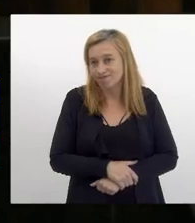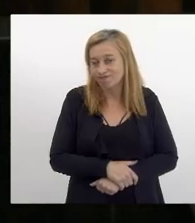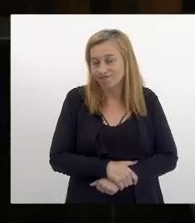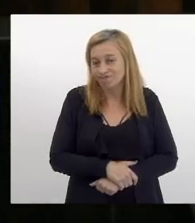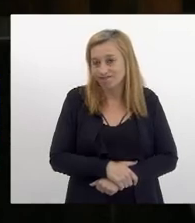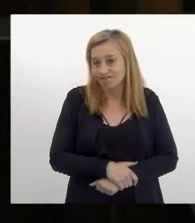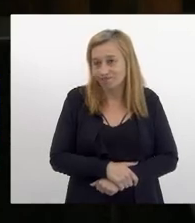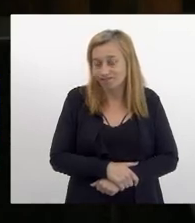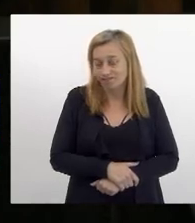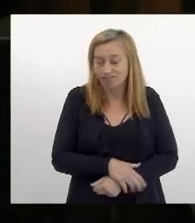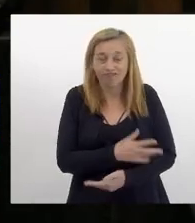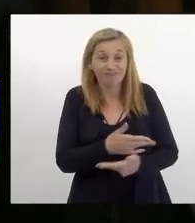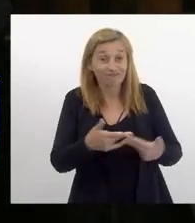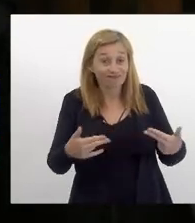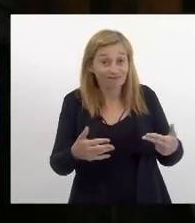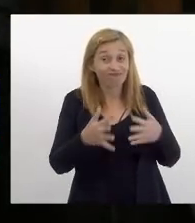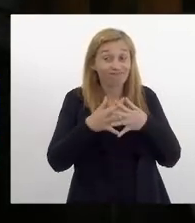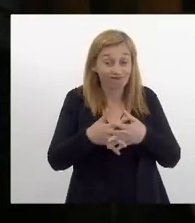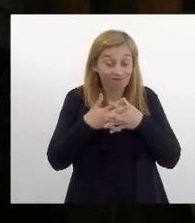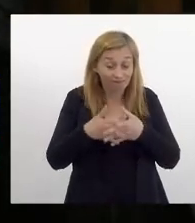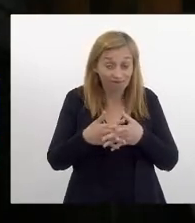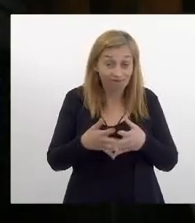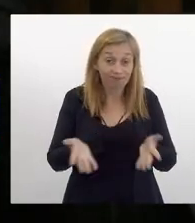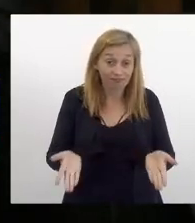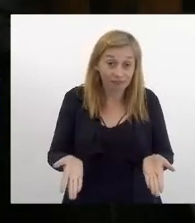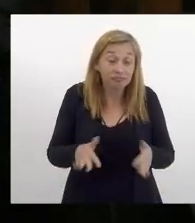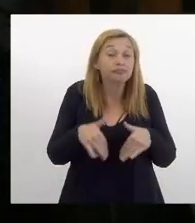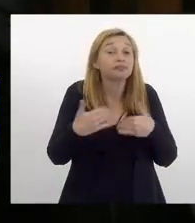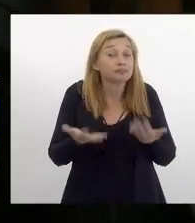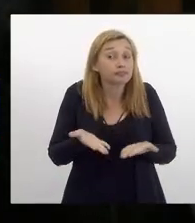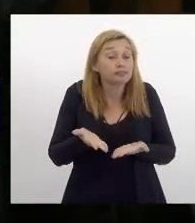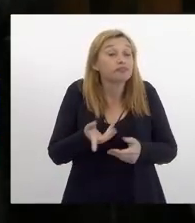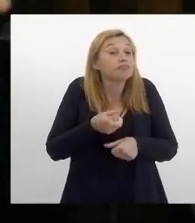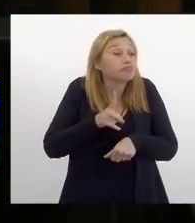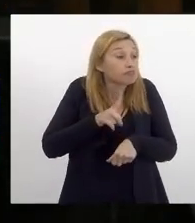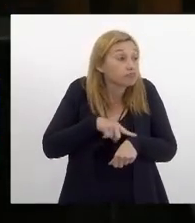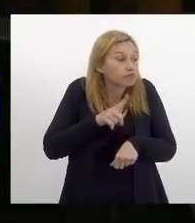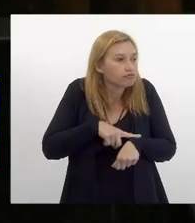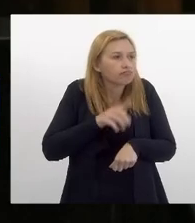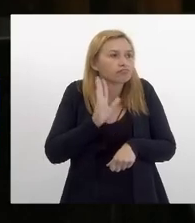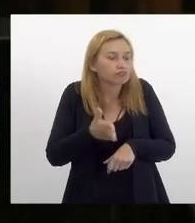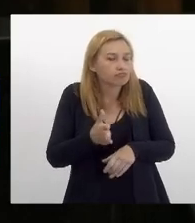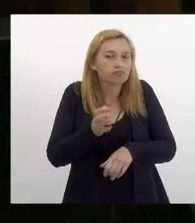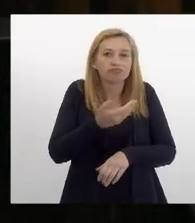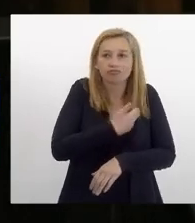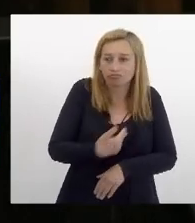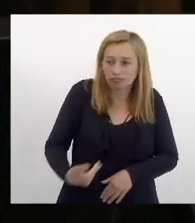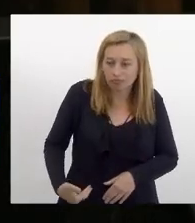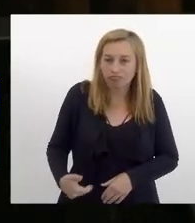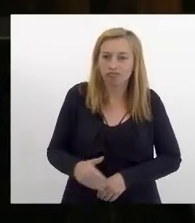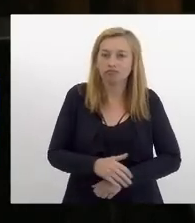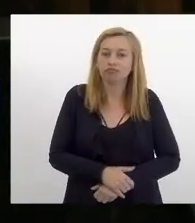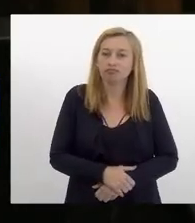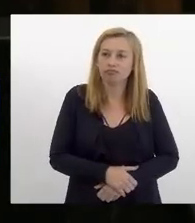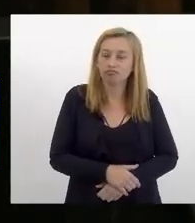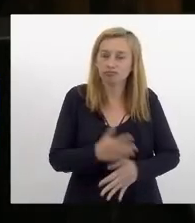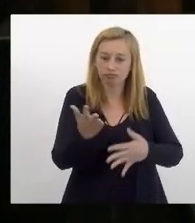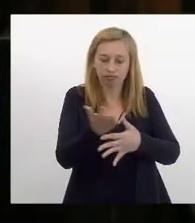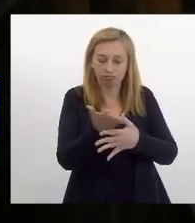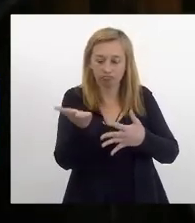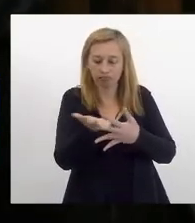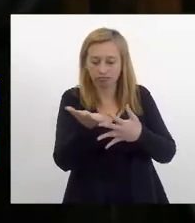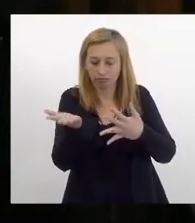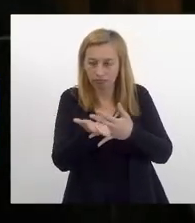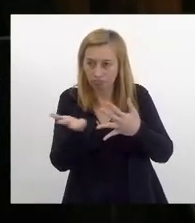uma série de complicações então é hora já que o governo parcelou